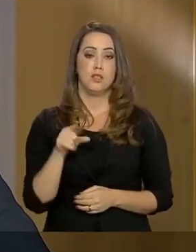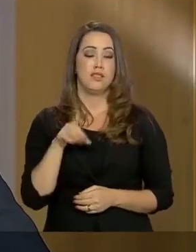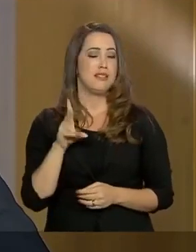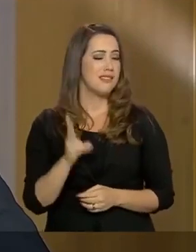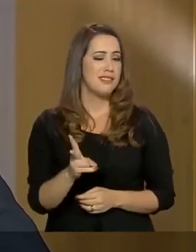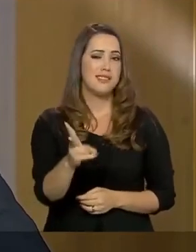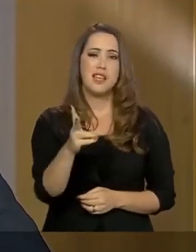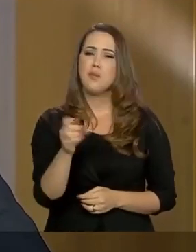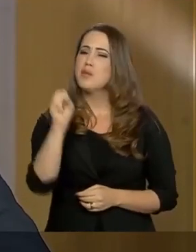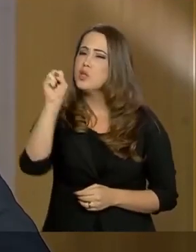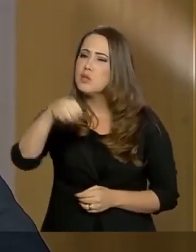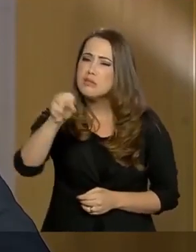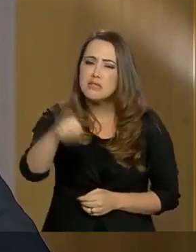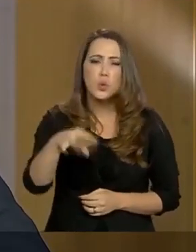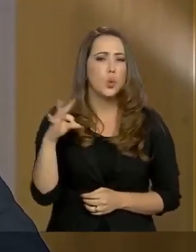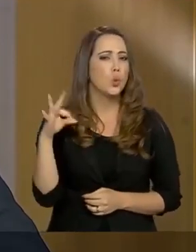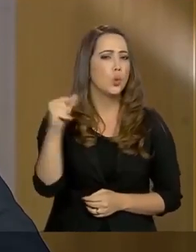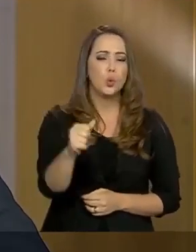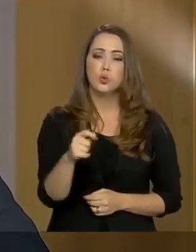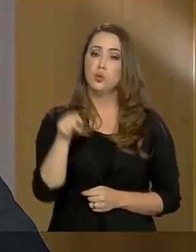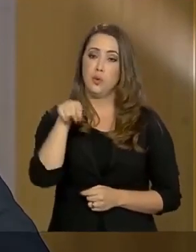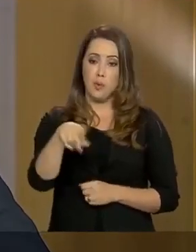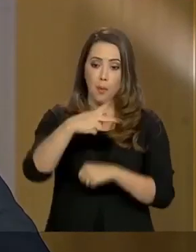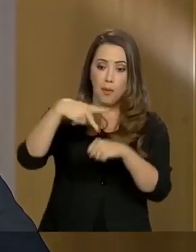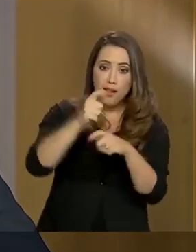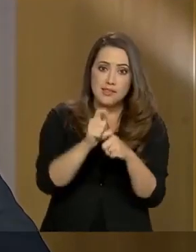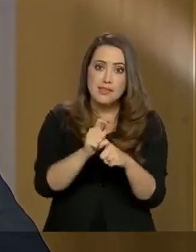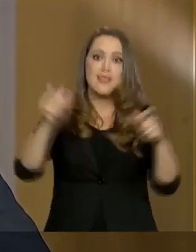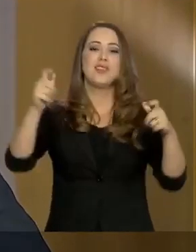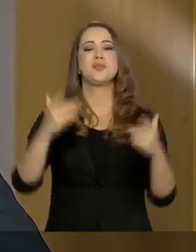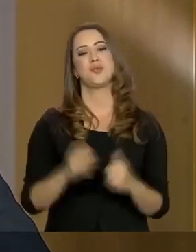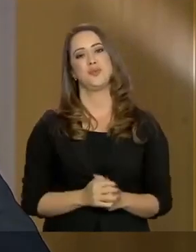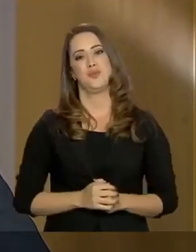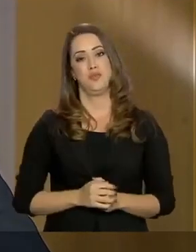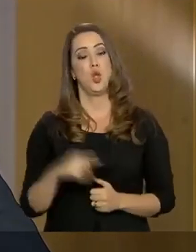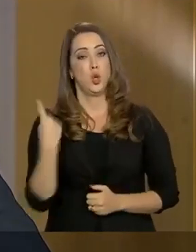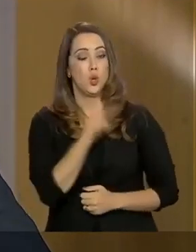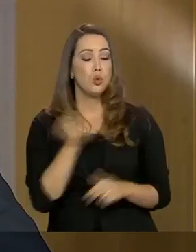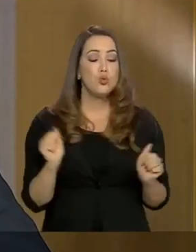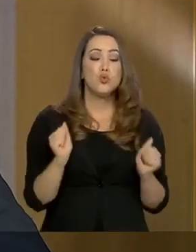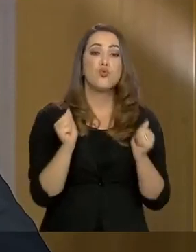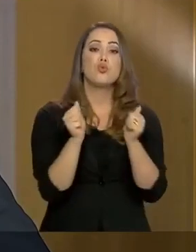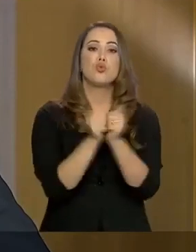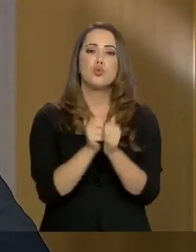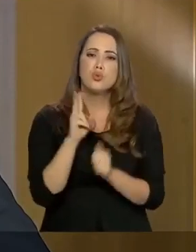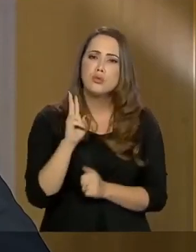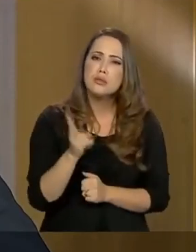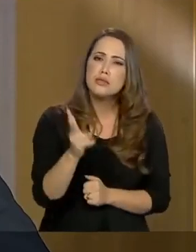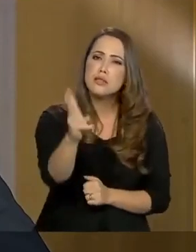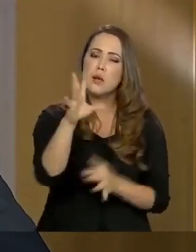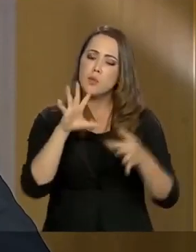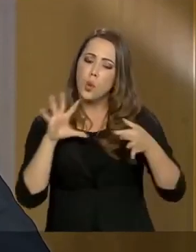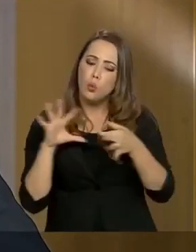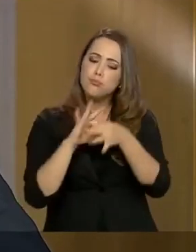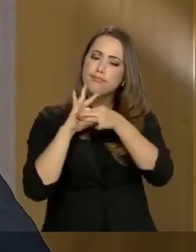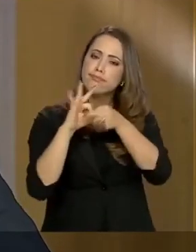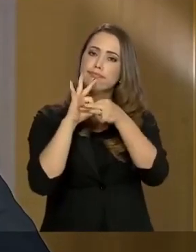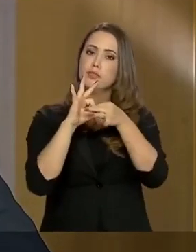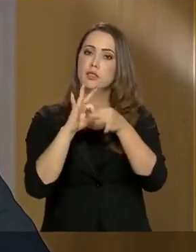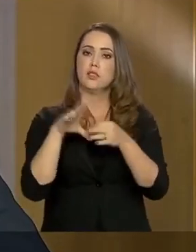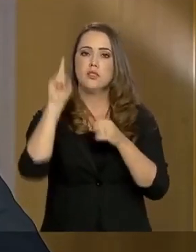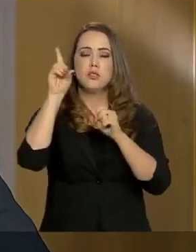que tem tudo, sim, tudo para ser uma grande nação. Estamos juntos, cada vez mais unidos.